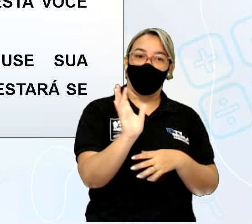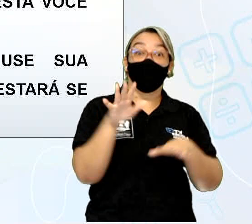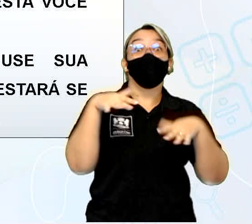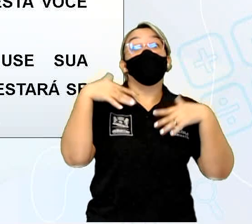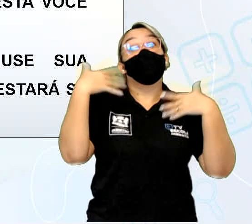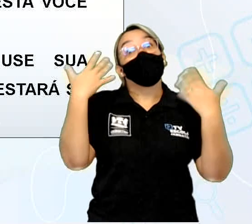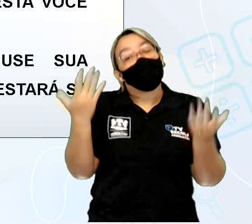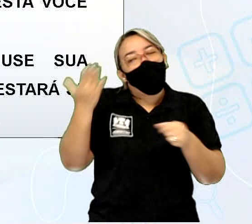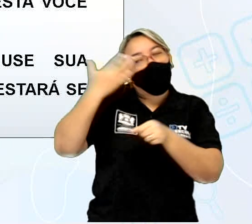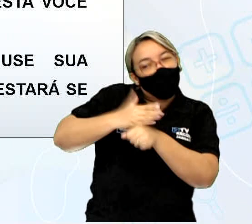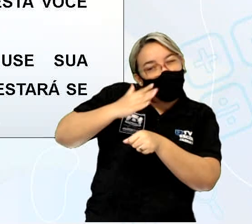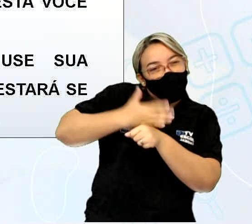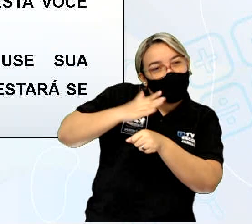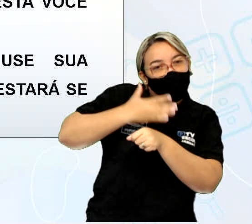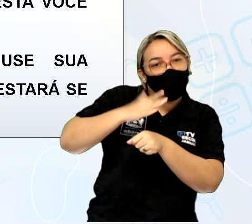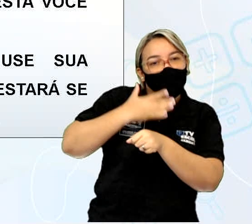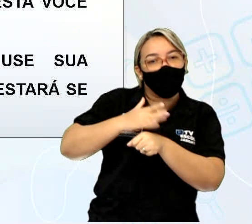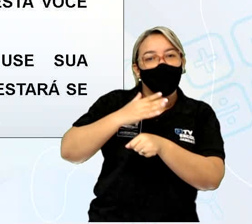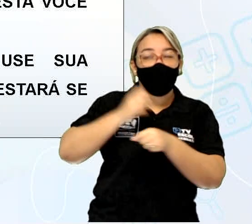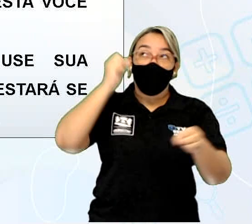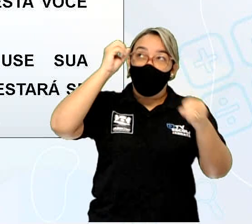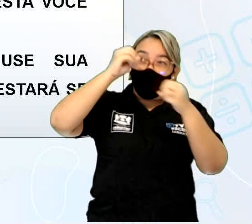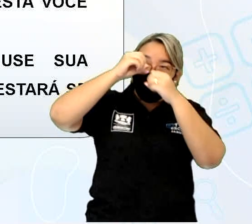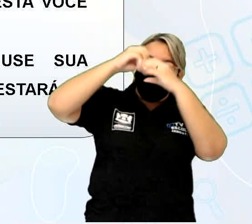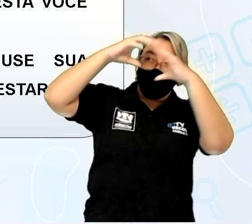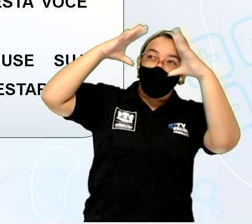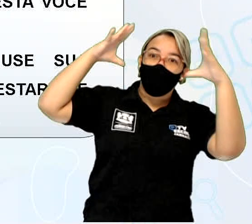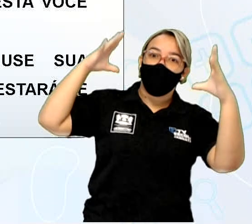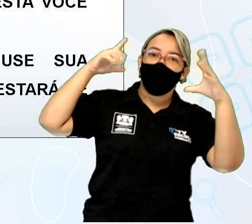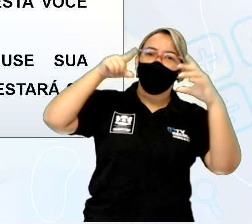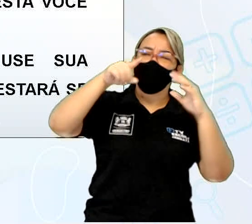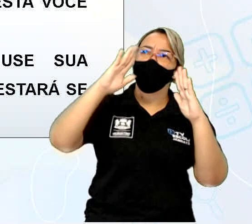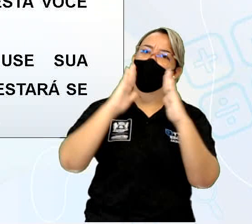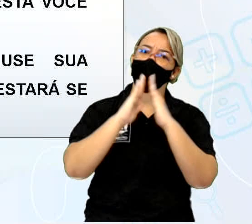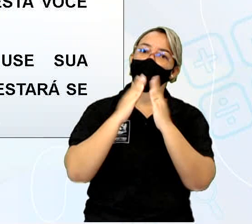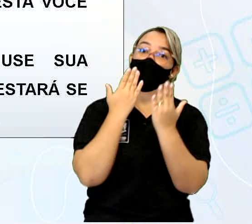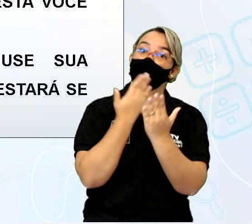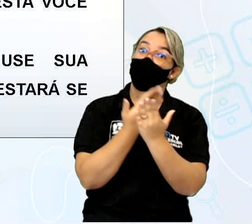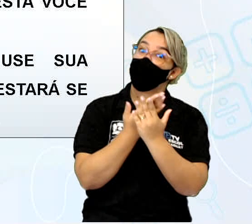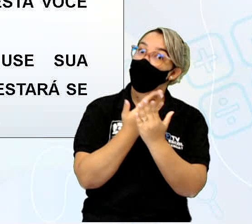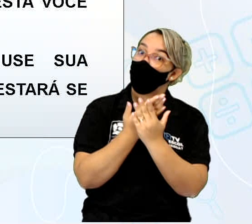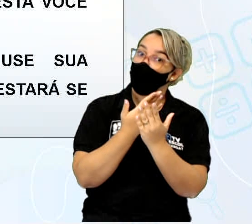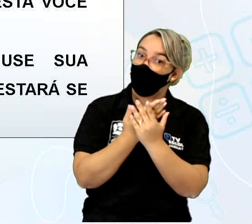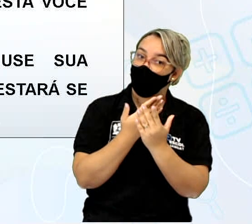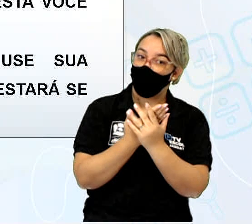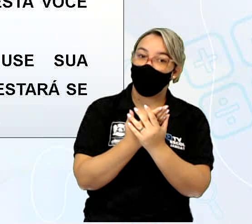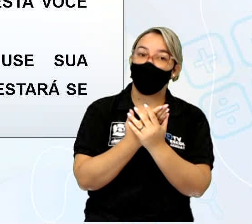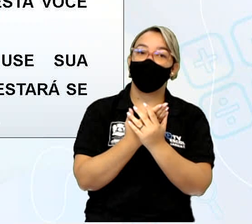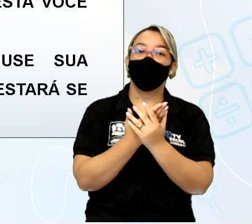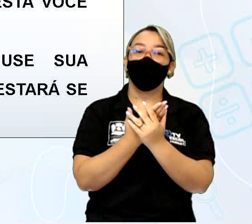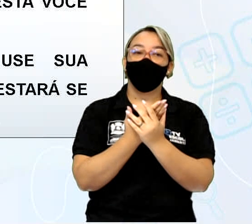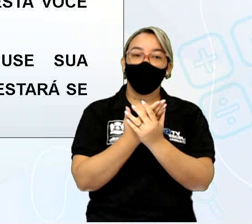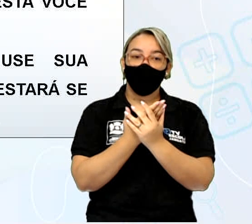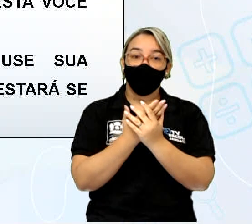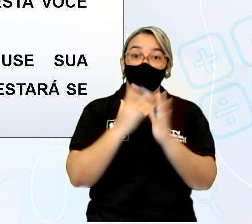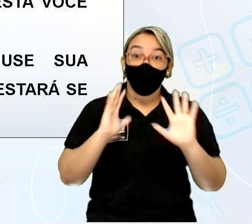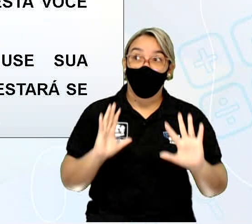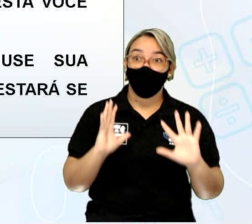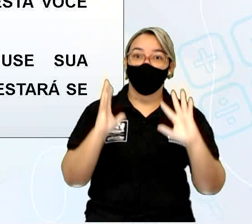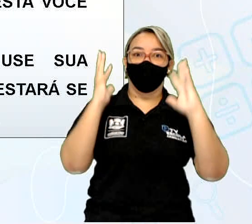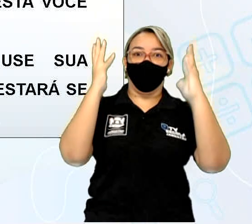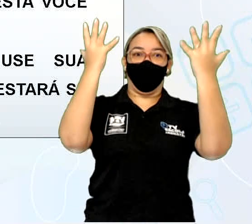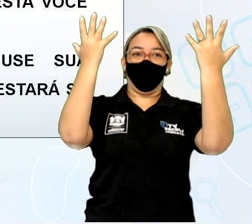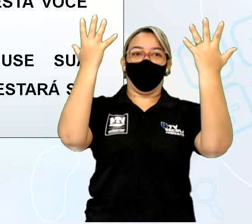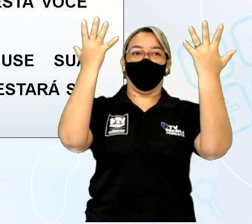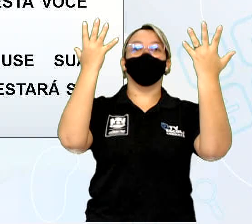vamos praticar. Imagine que a sua escola, olha a situação, vai fazer uma